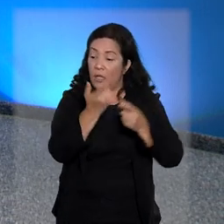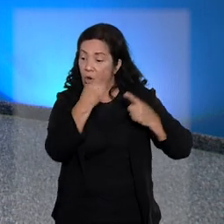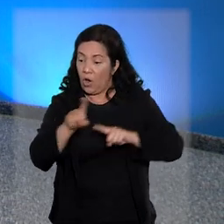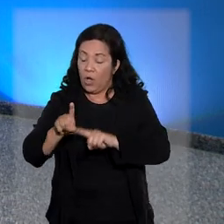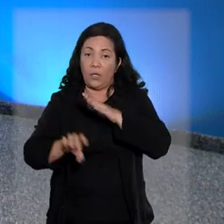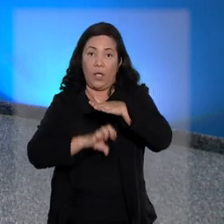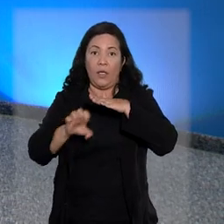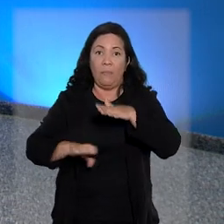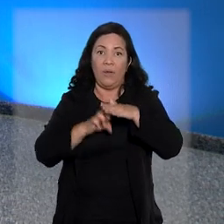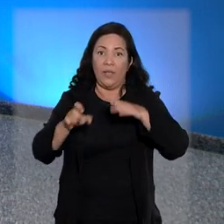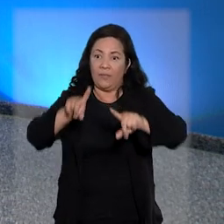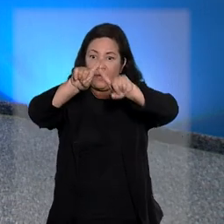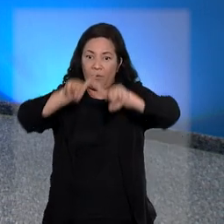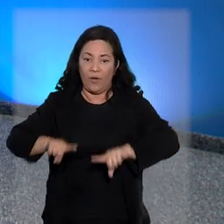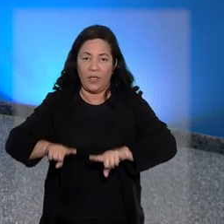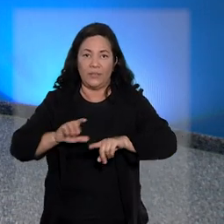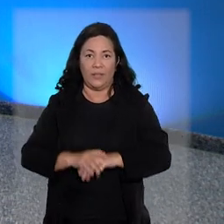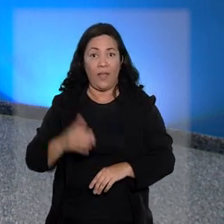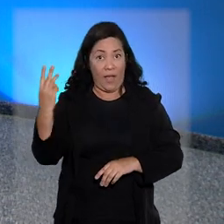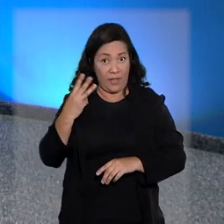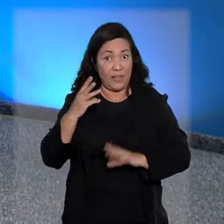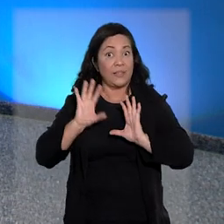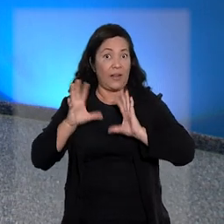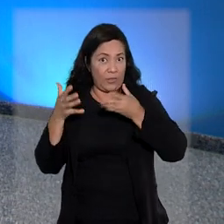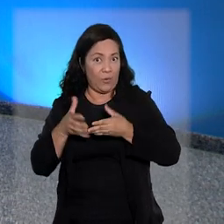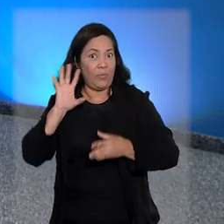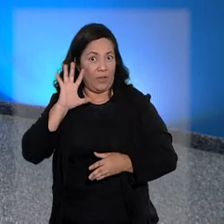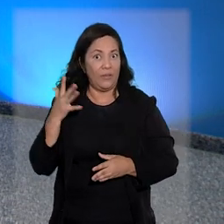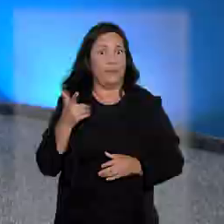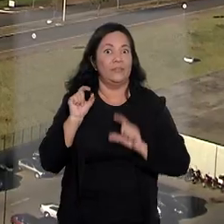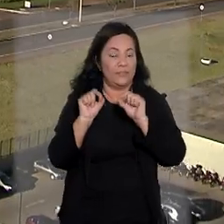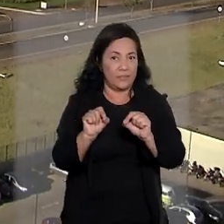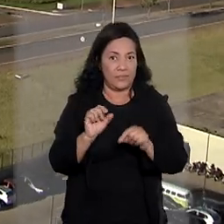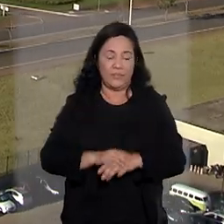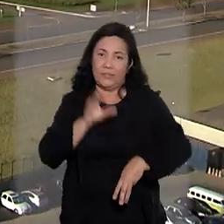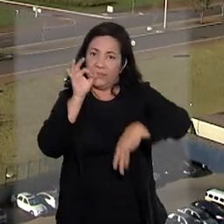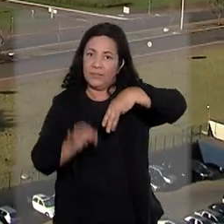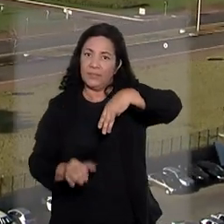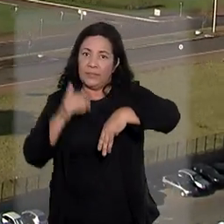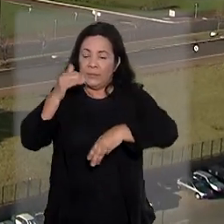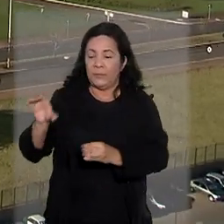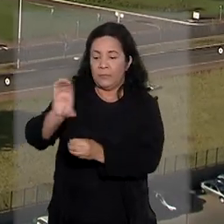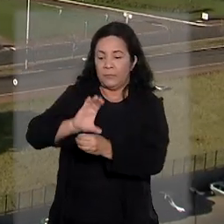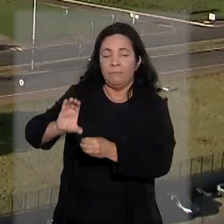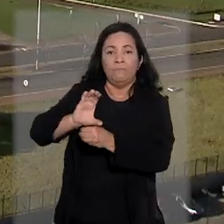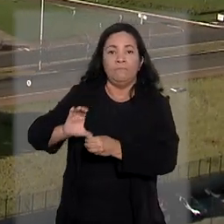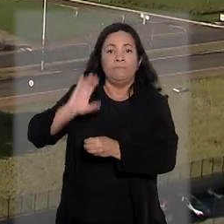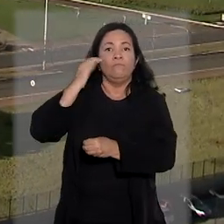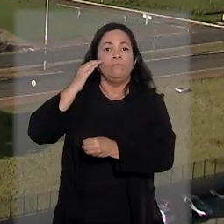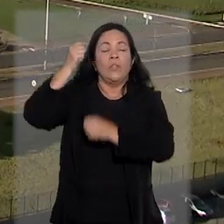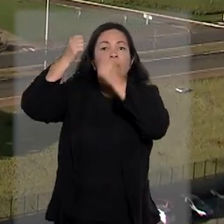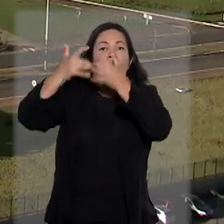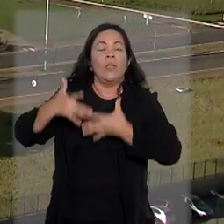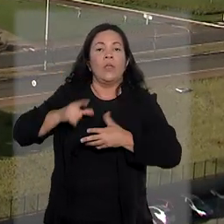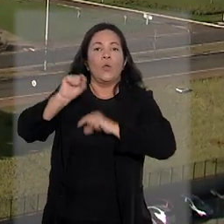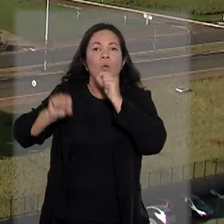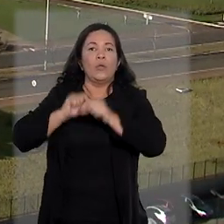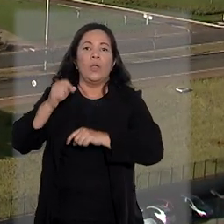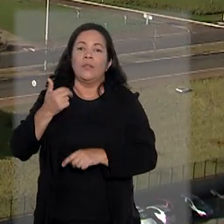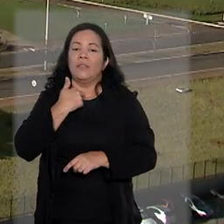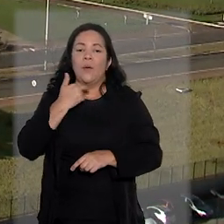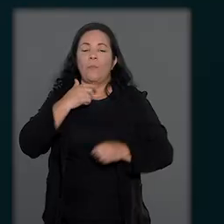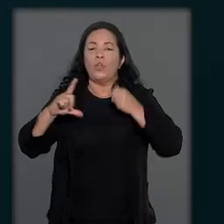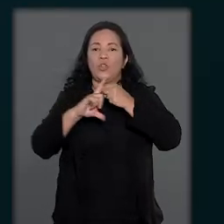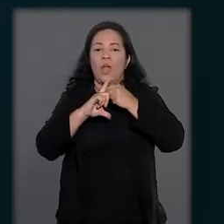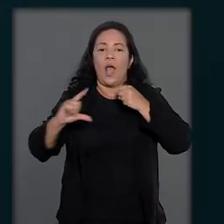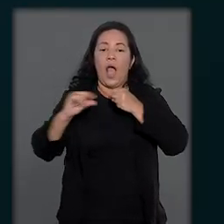publicidade concorrente. Foi o que decidiu a terceira turma. Os ministros do colegiado entenderam que não é possível